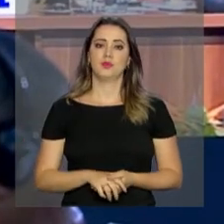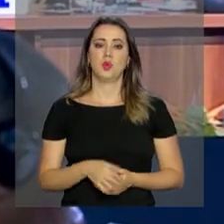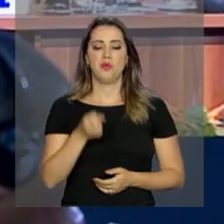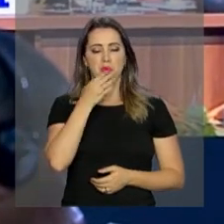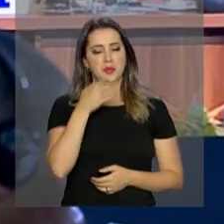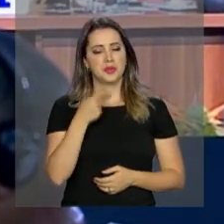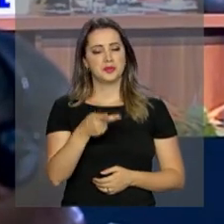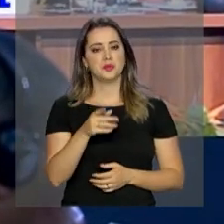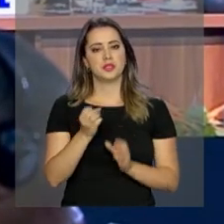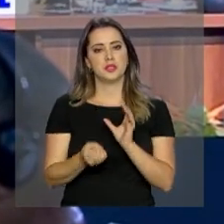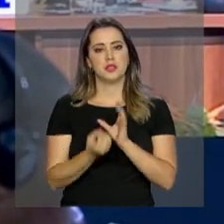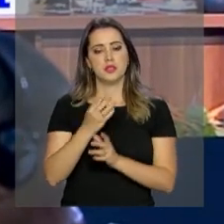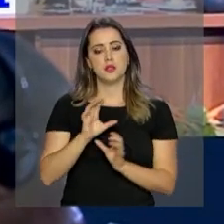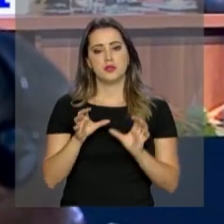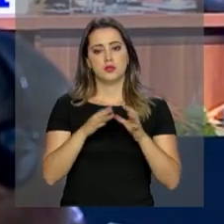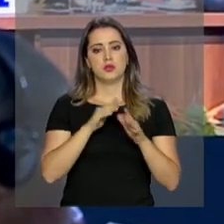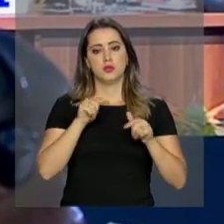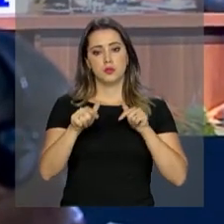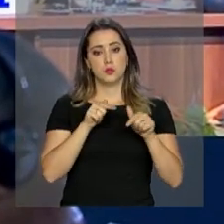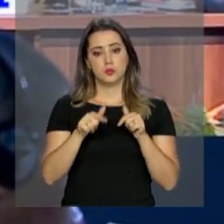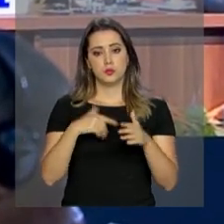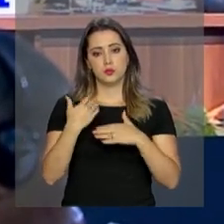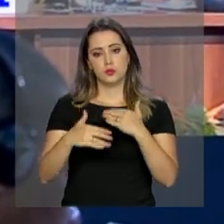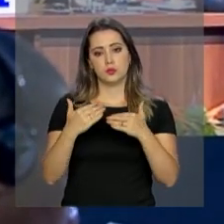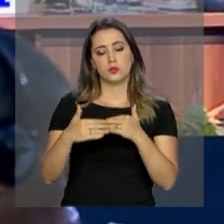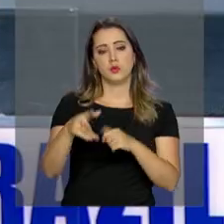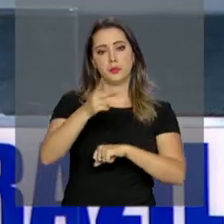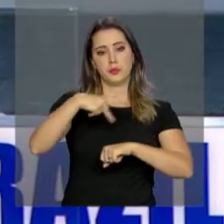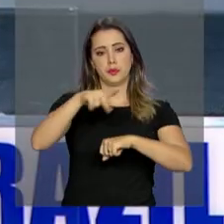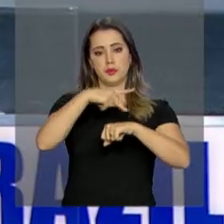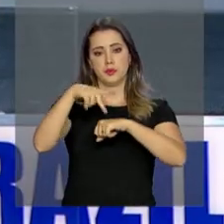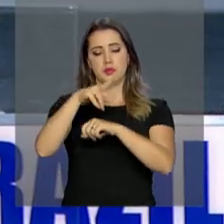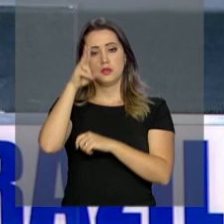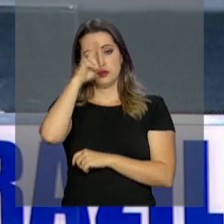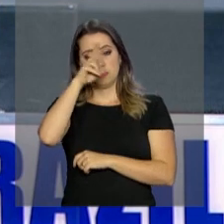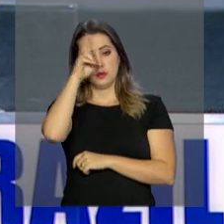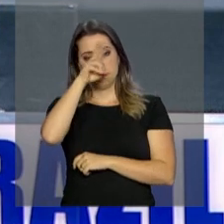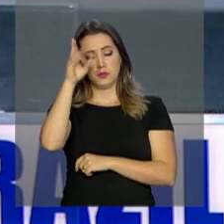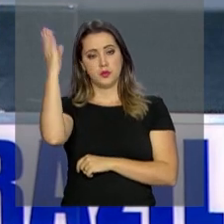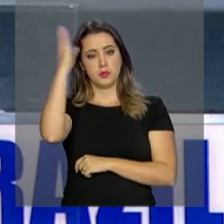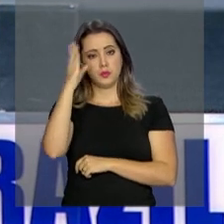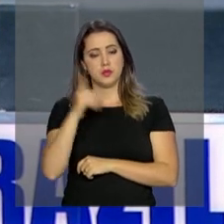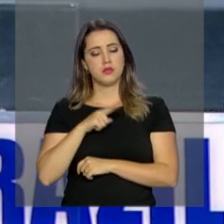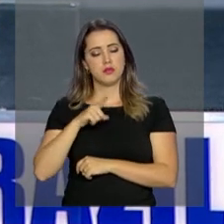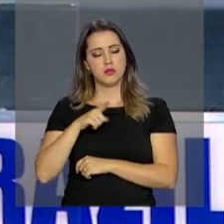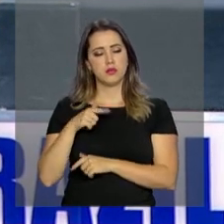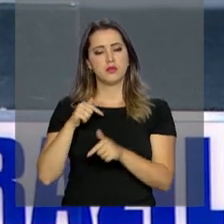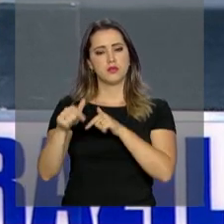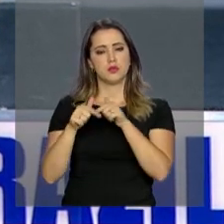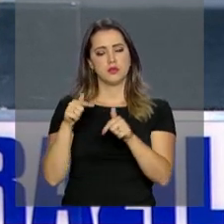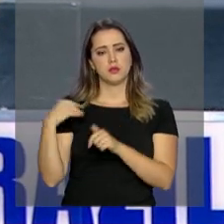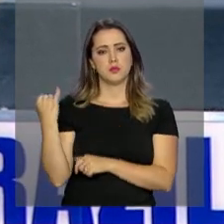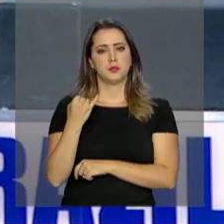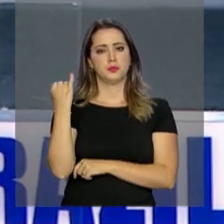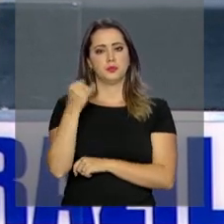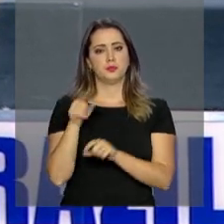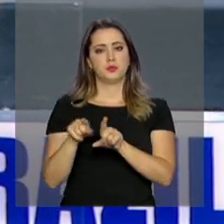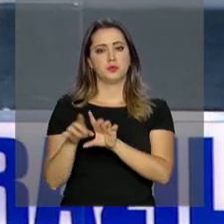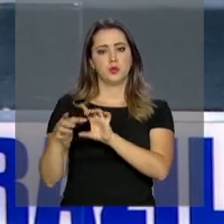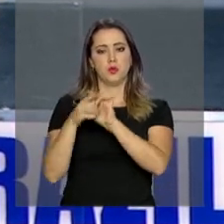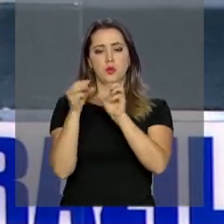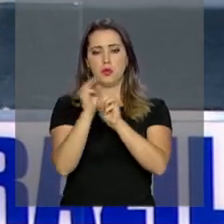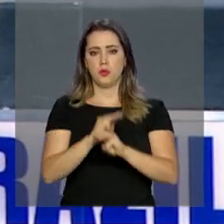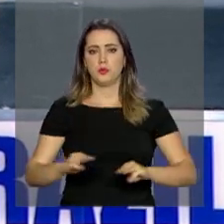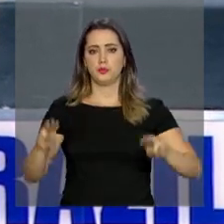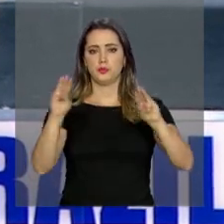a criação de um grupo de trabalho no BRICS sobre manutenção da paz e lembrou que o Brasil tem tradição em ações militares coordenadas pelas Nações